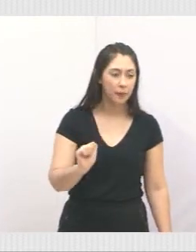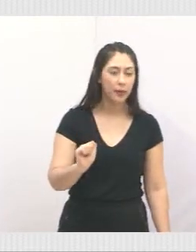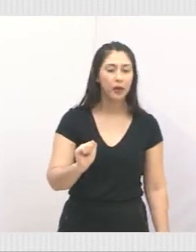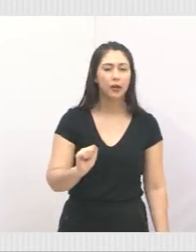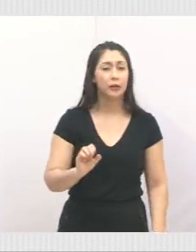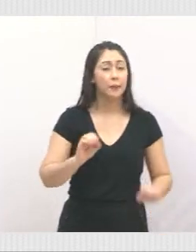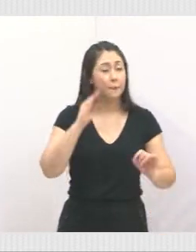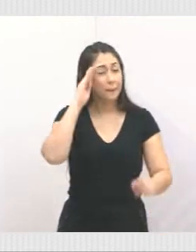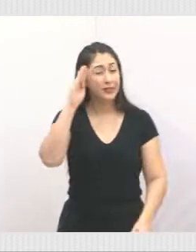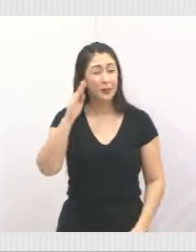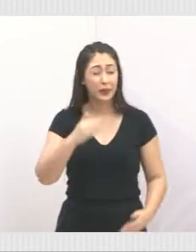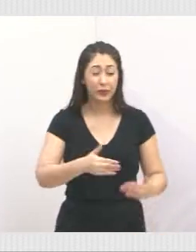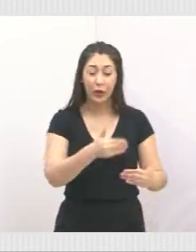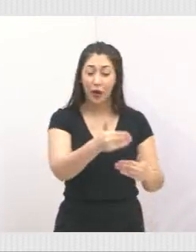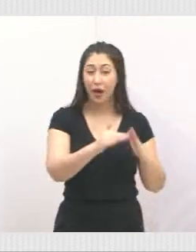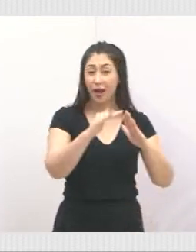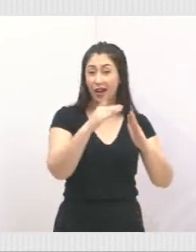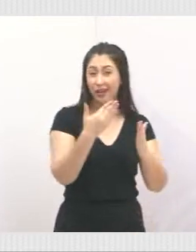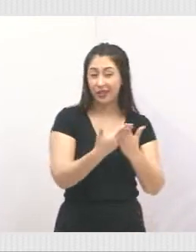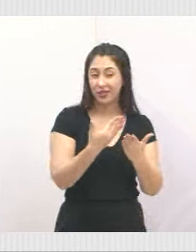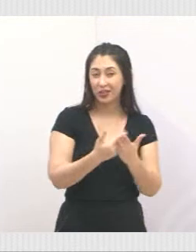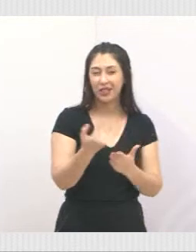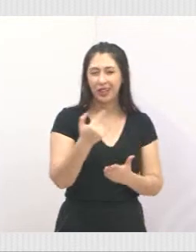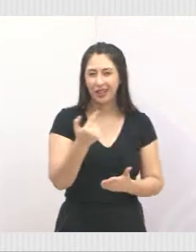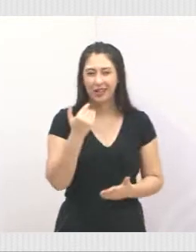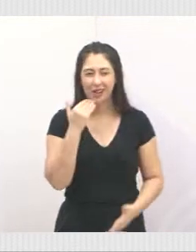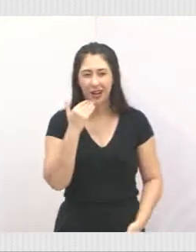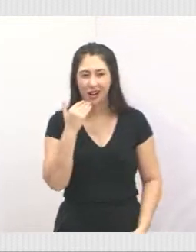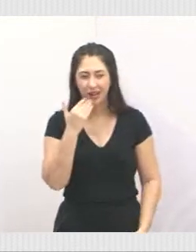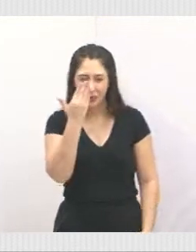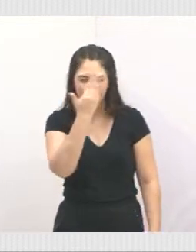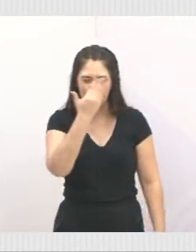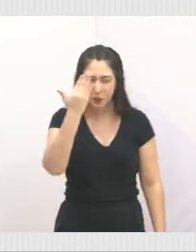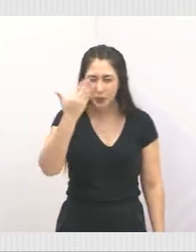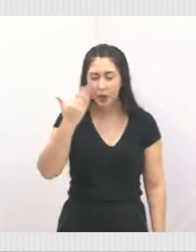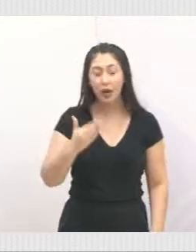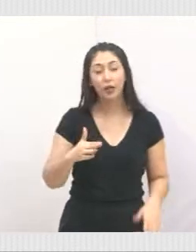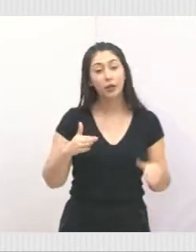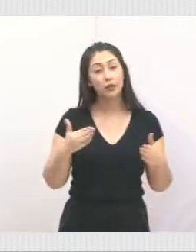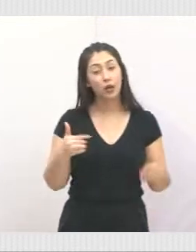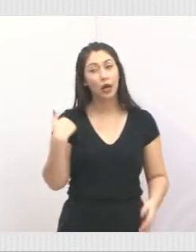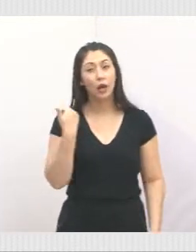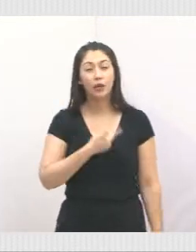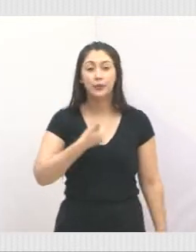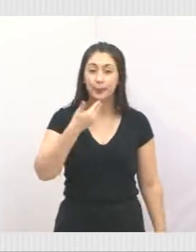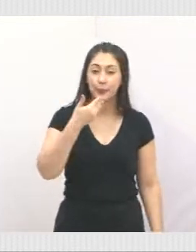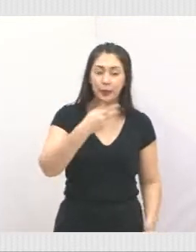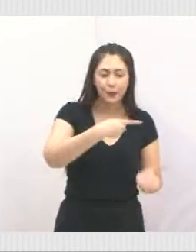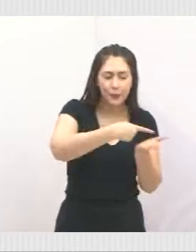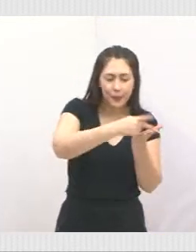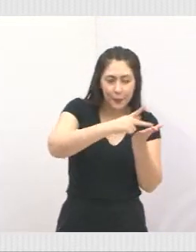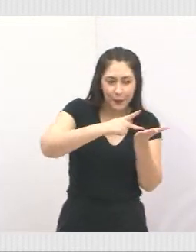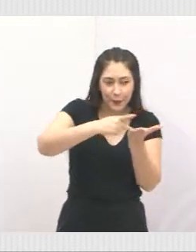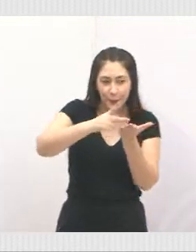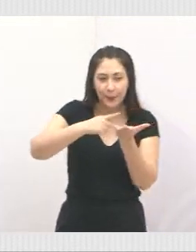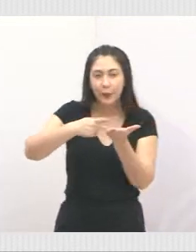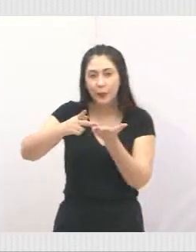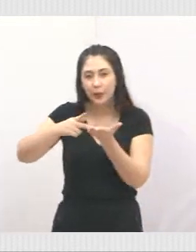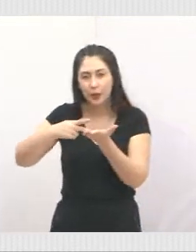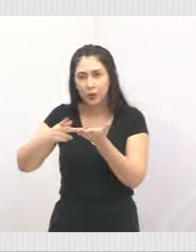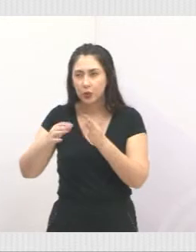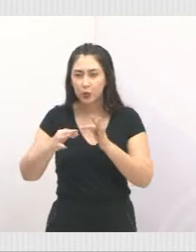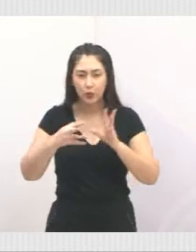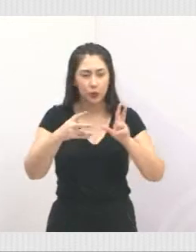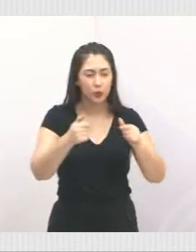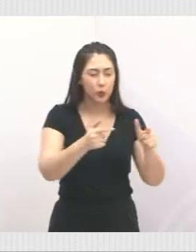várias falhas e é difícil. Então, gente está solicitando que seja feita a repintura de todas as